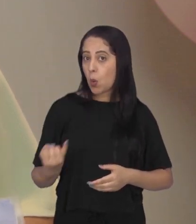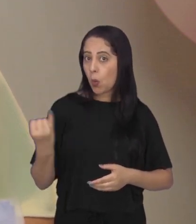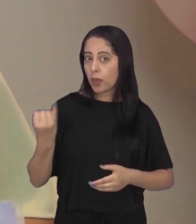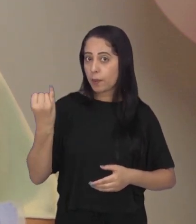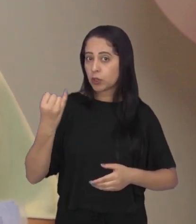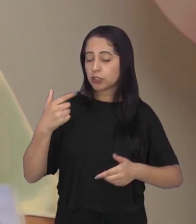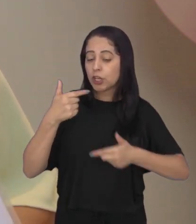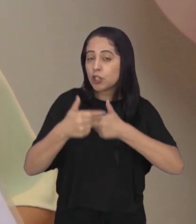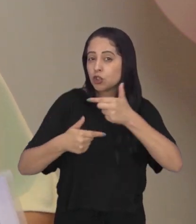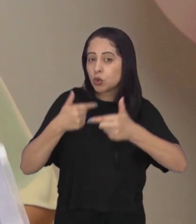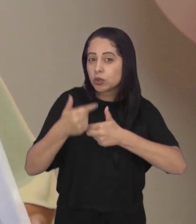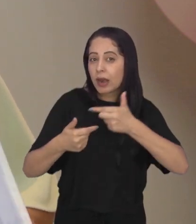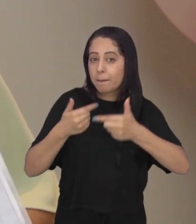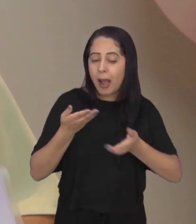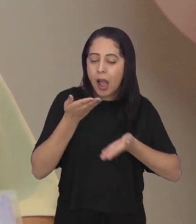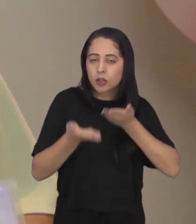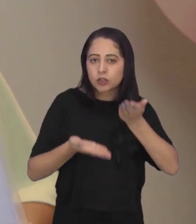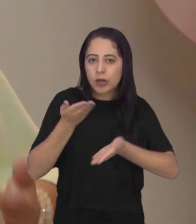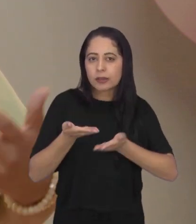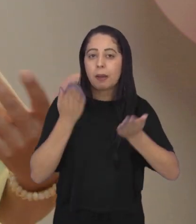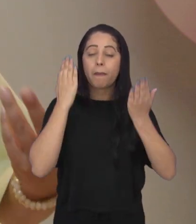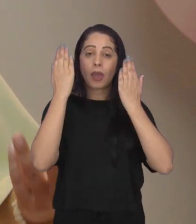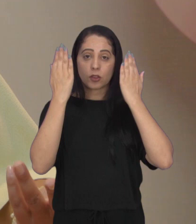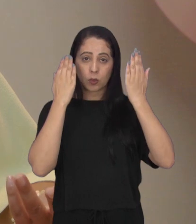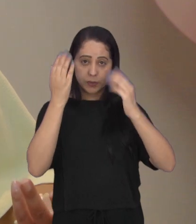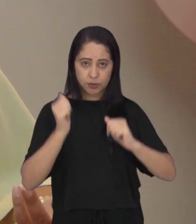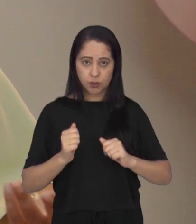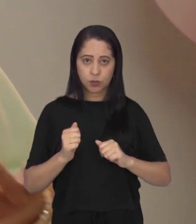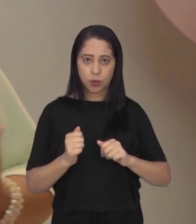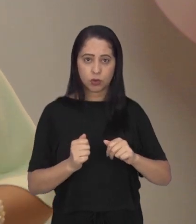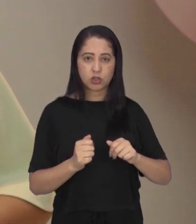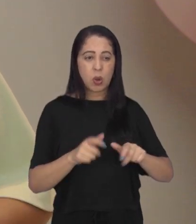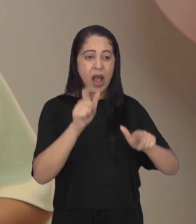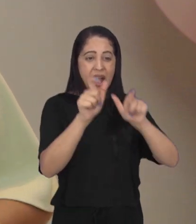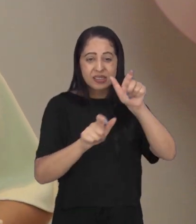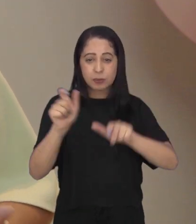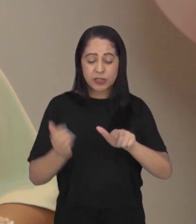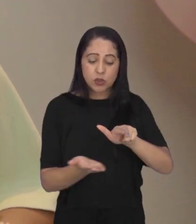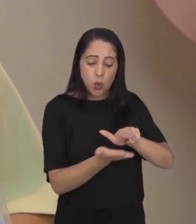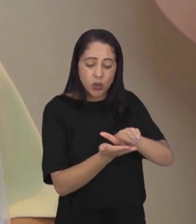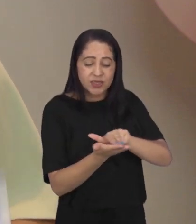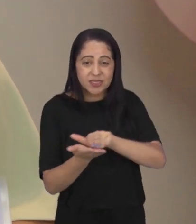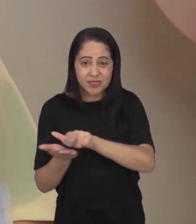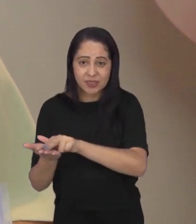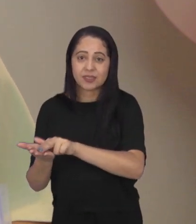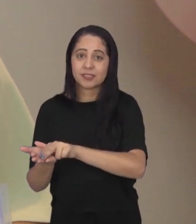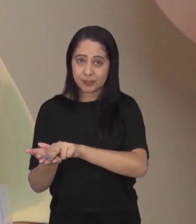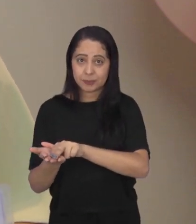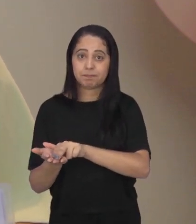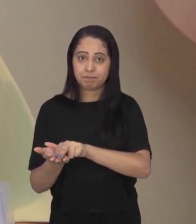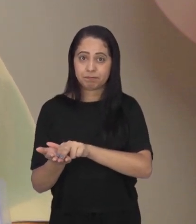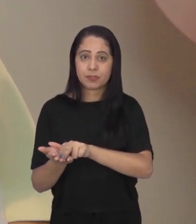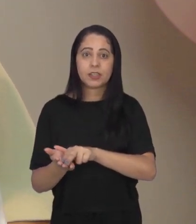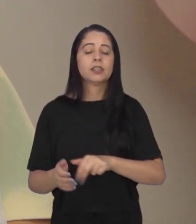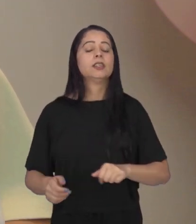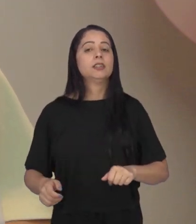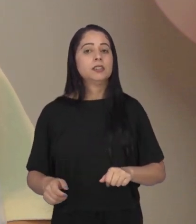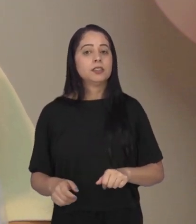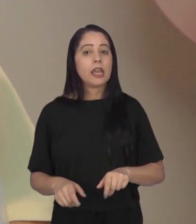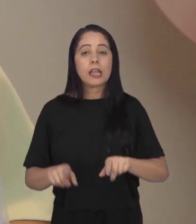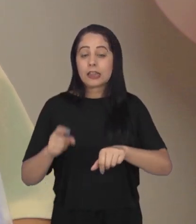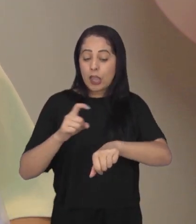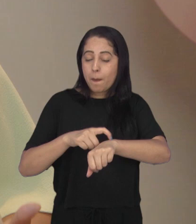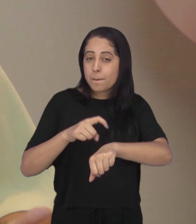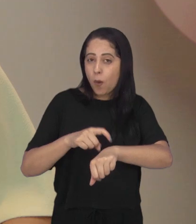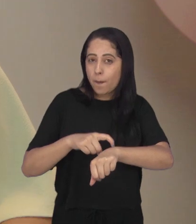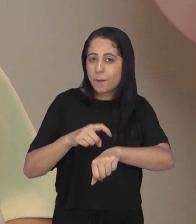psicológico e quanto ele pode ser benéfico para os pacientes que estão internados e os familiares. Ficou evidente também